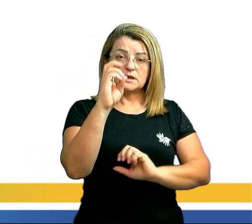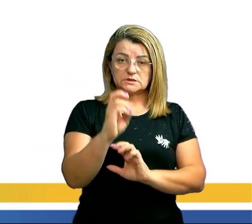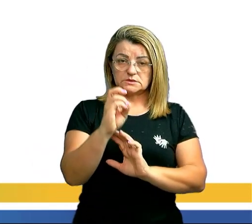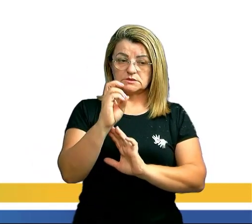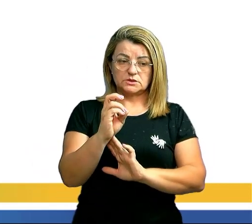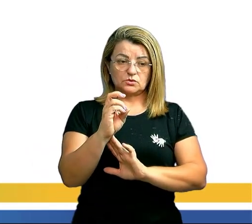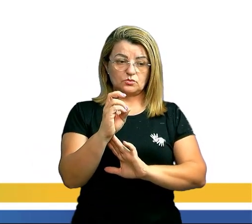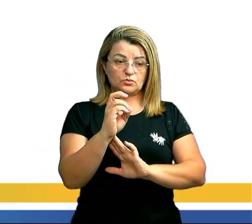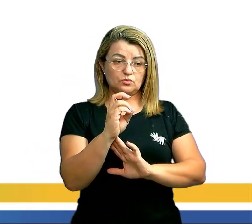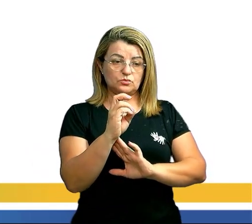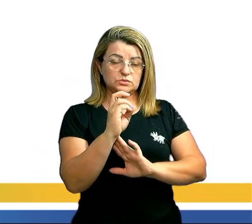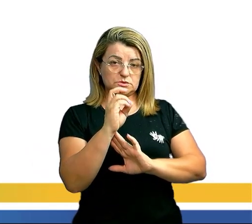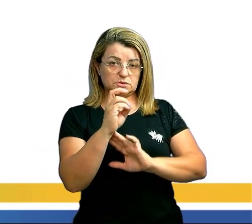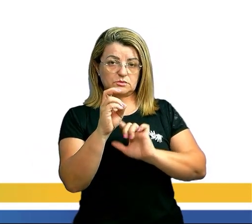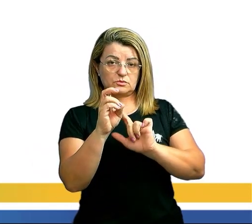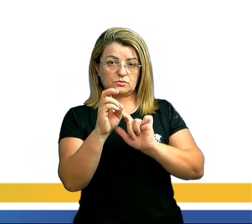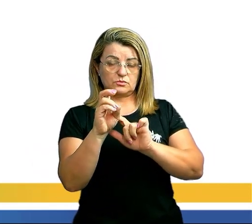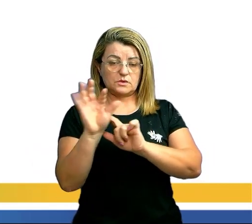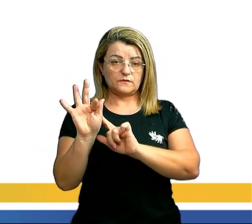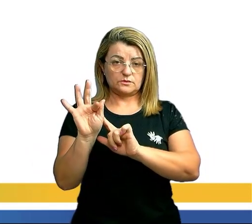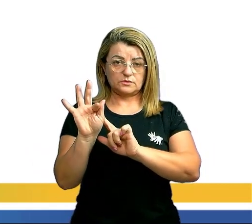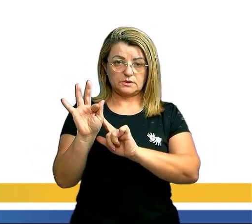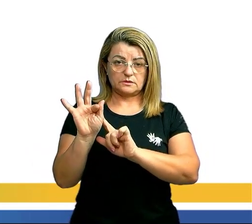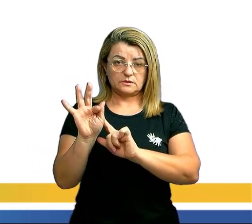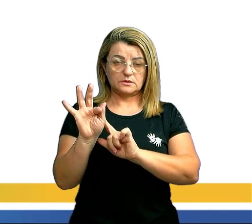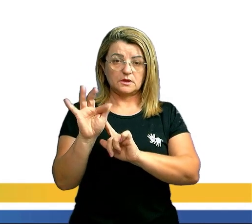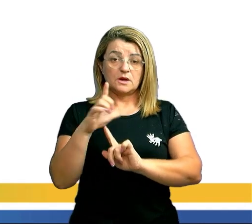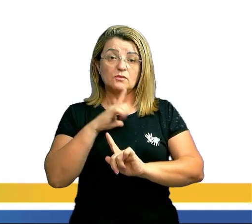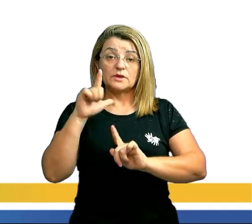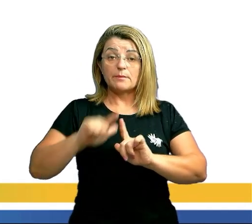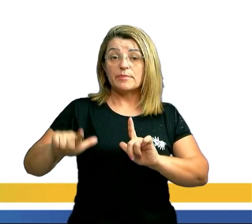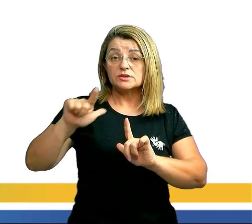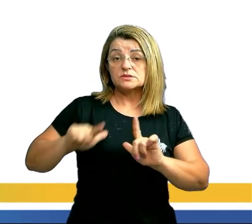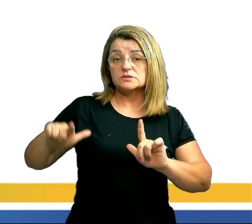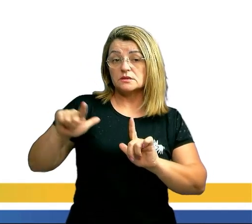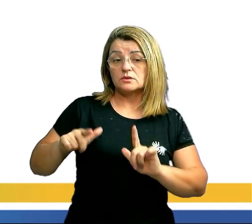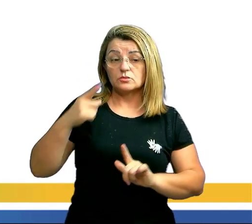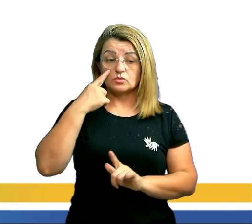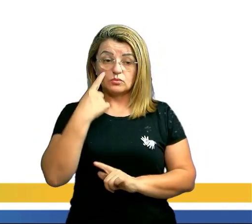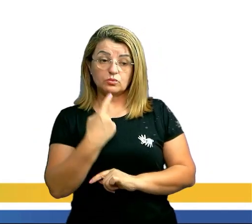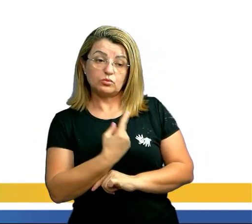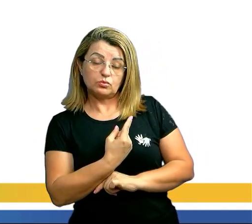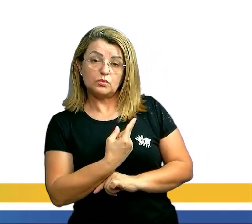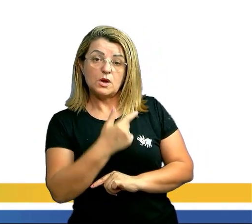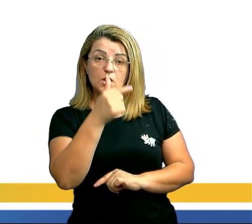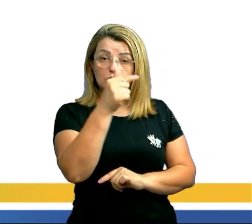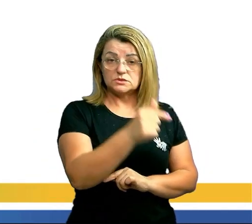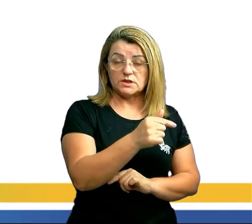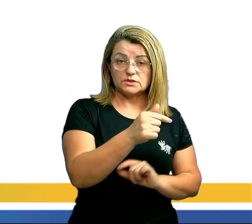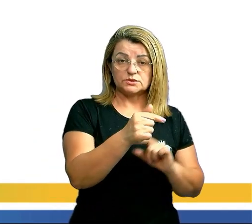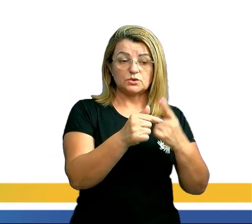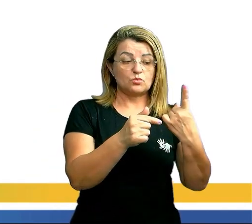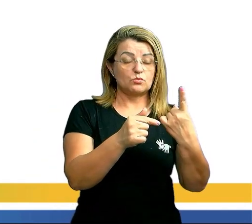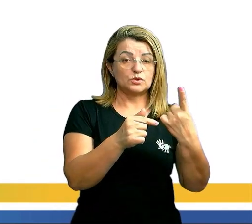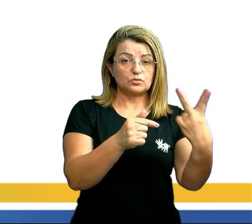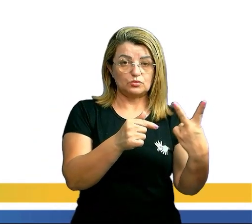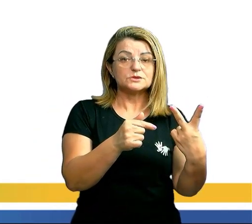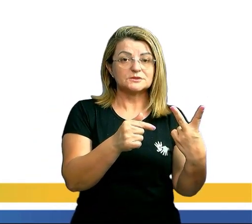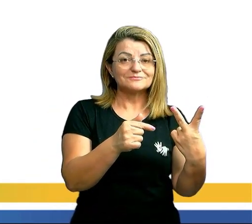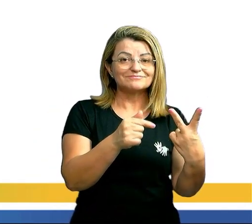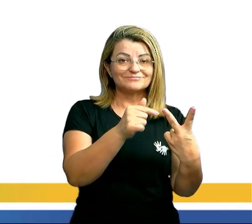Cinco fatorial é o que a gente vai ter. Só que eu vou ter repetição. Então, se você observar aqui, o sete aparece quantas vezes?